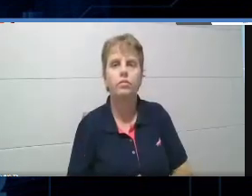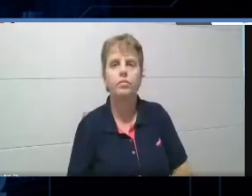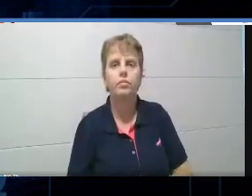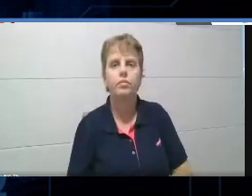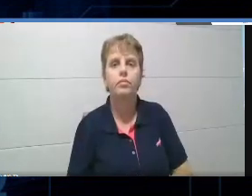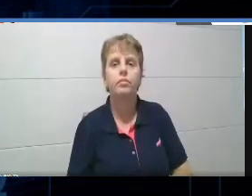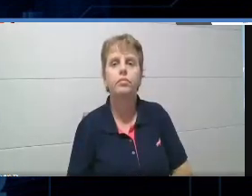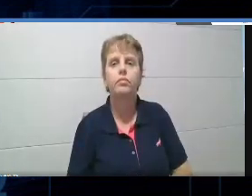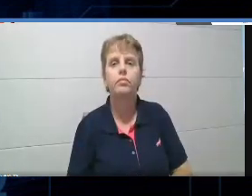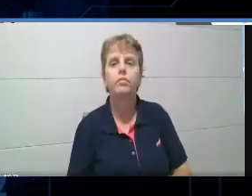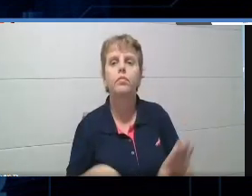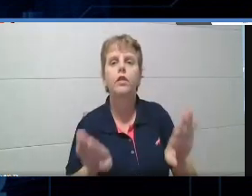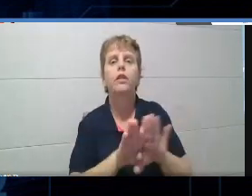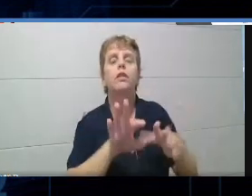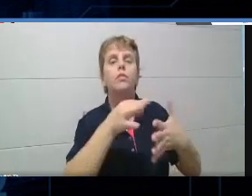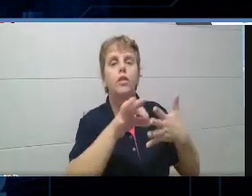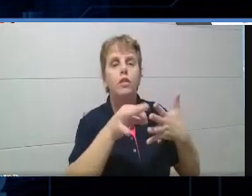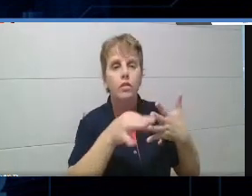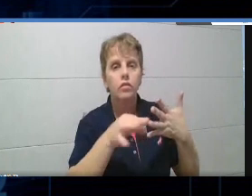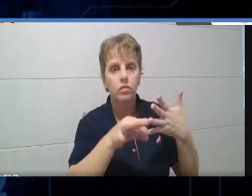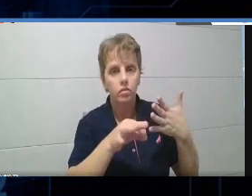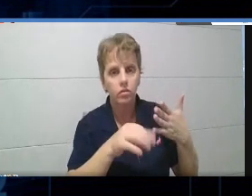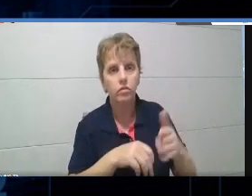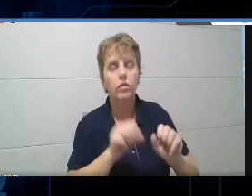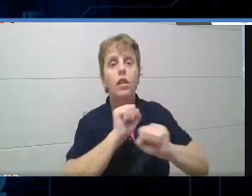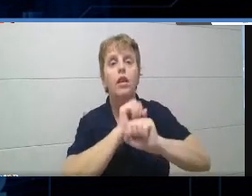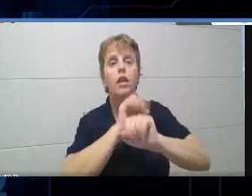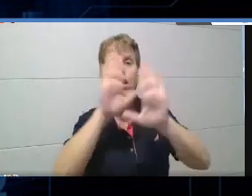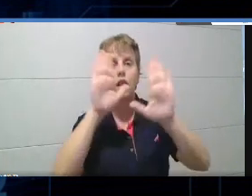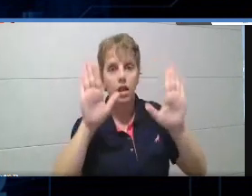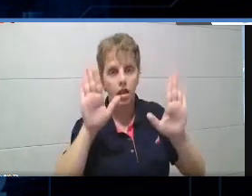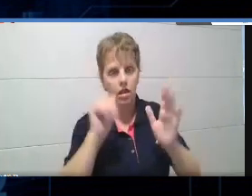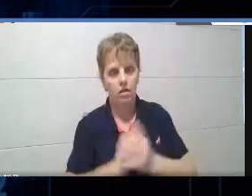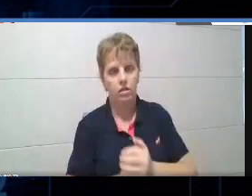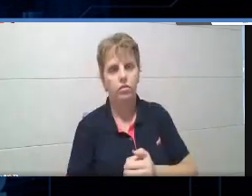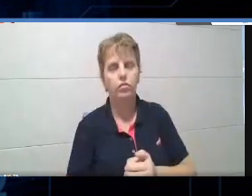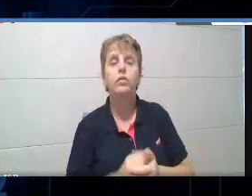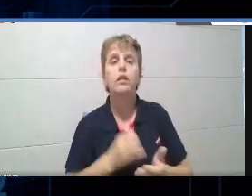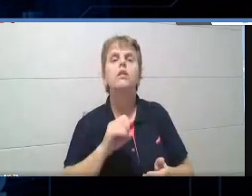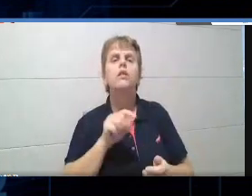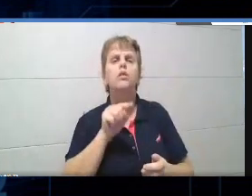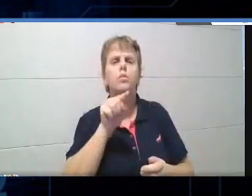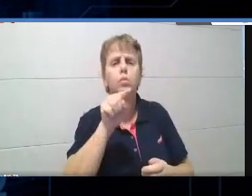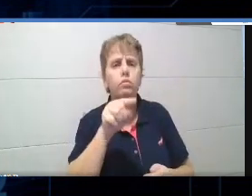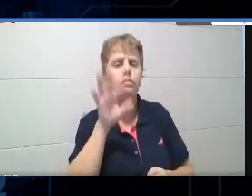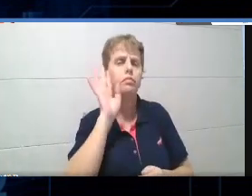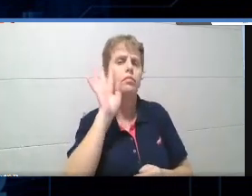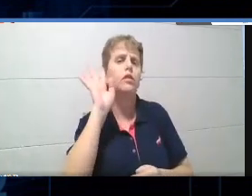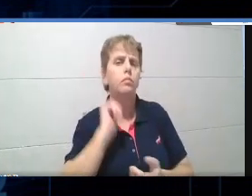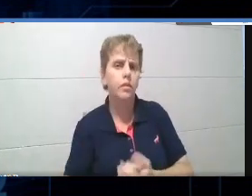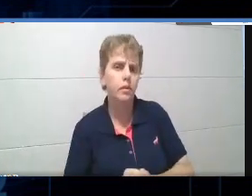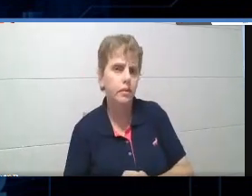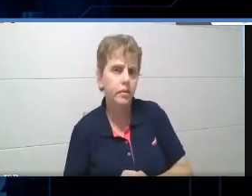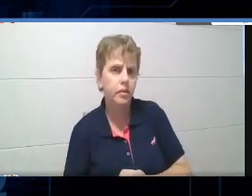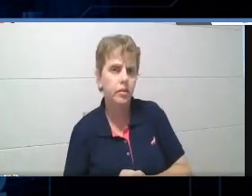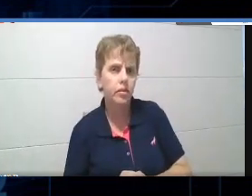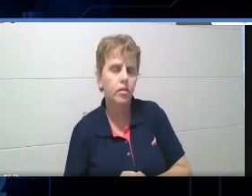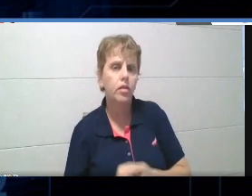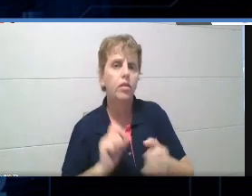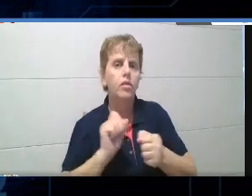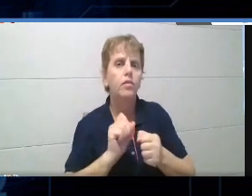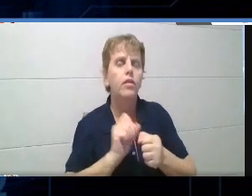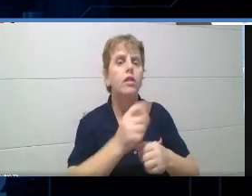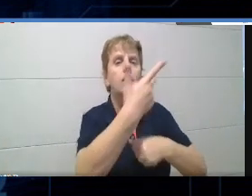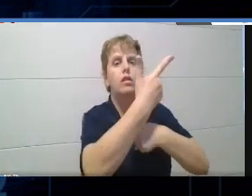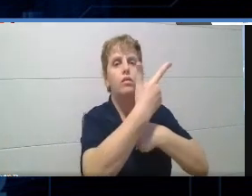também, os critérios claros, então, se você está ali pensando, né, gente, você está pensando em fazer um vídeo, por